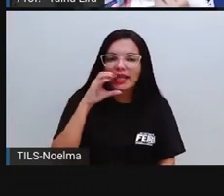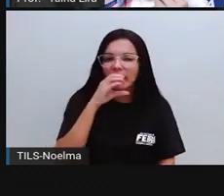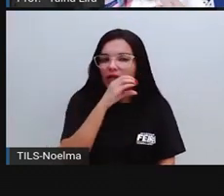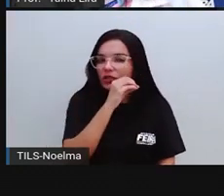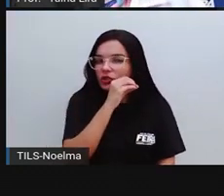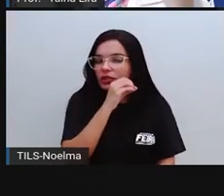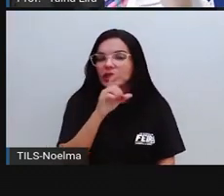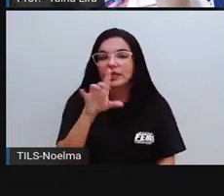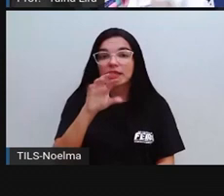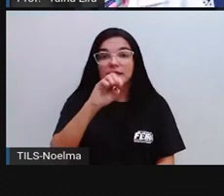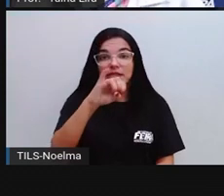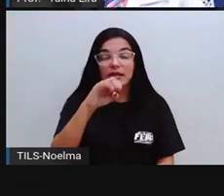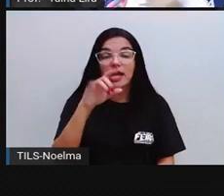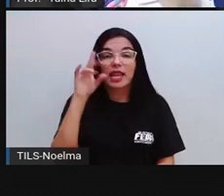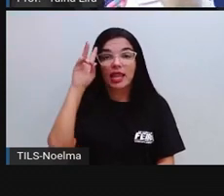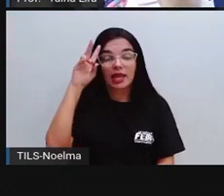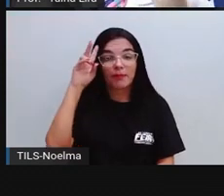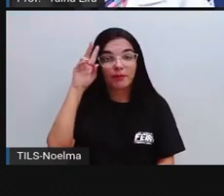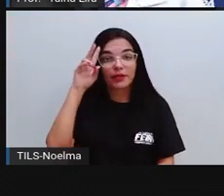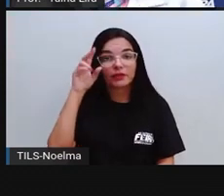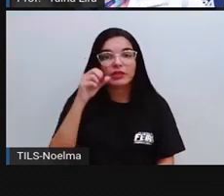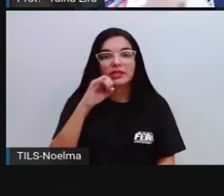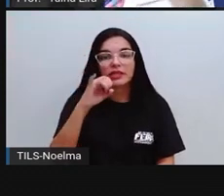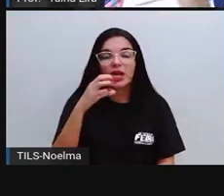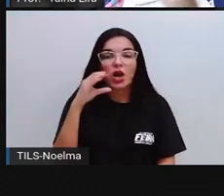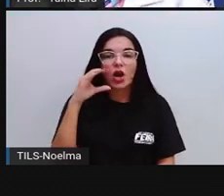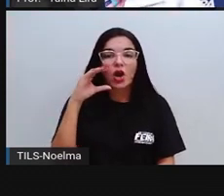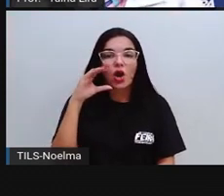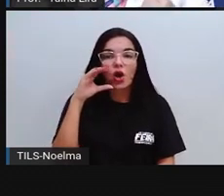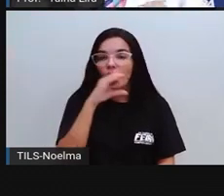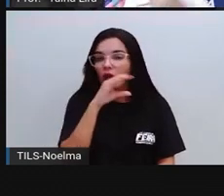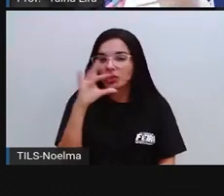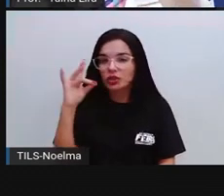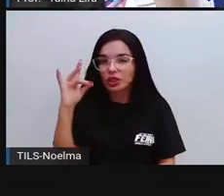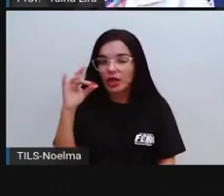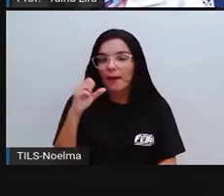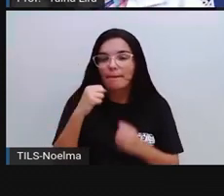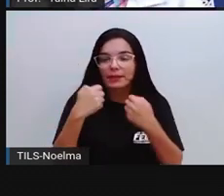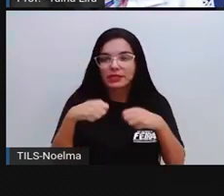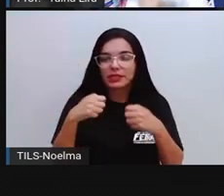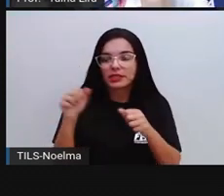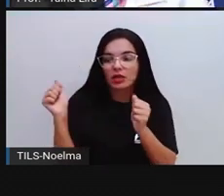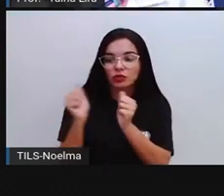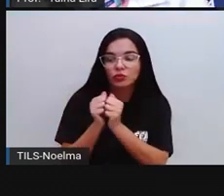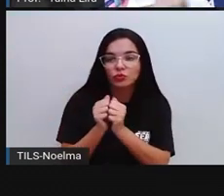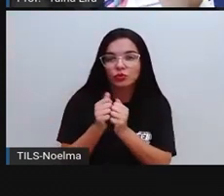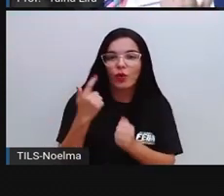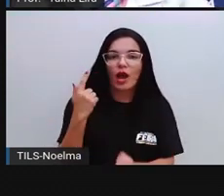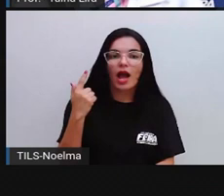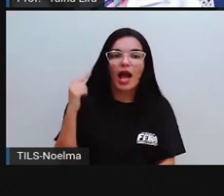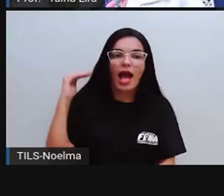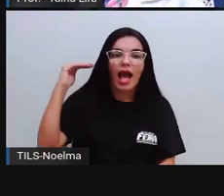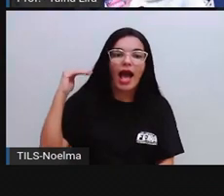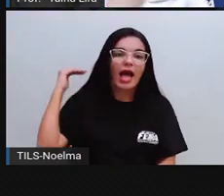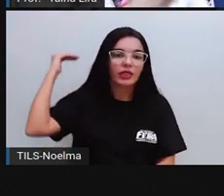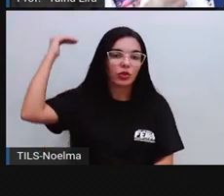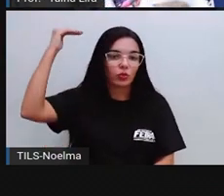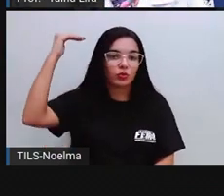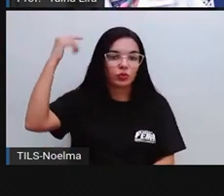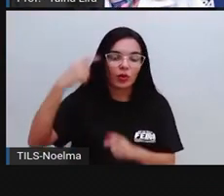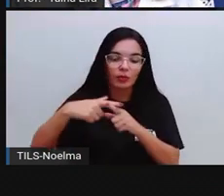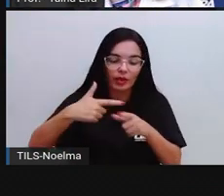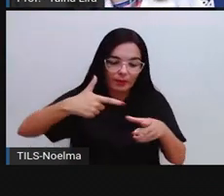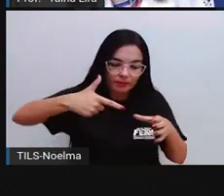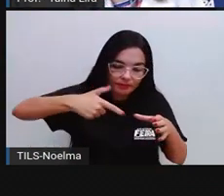for cola quente, tem que pedir aí a ajuda de um adulto para não se queimar ou para não tomar choque, tá? Já que a pistola de cola quente